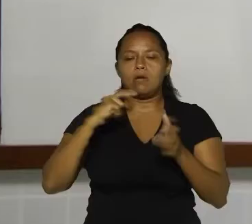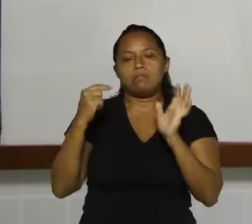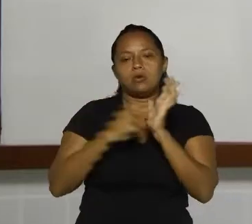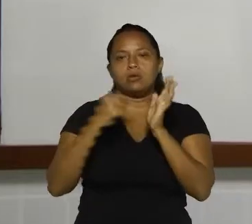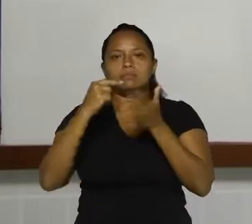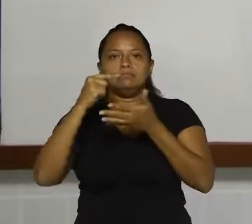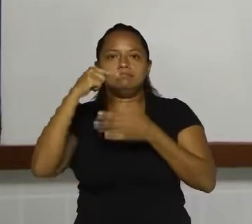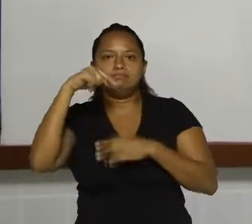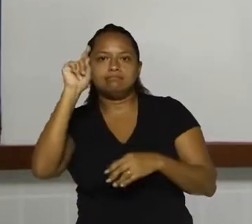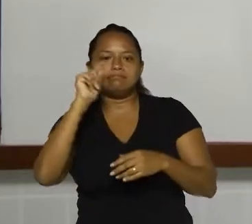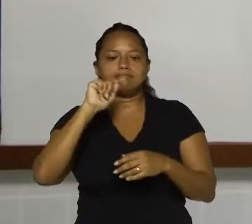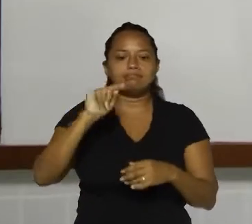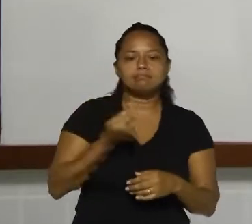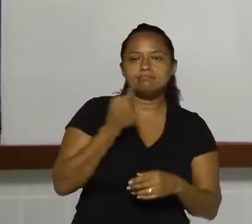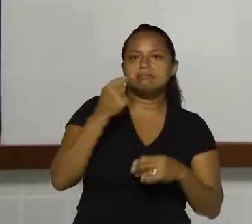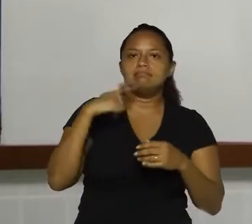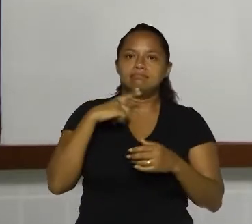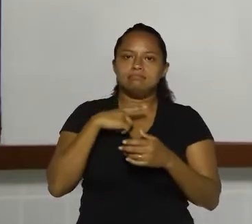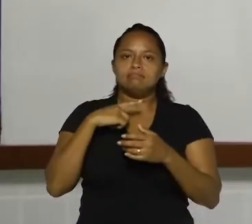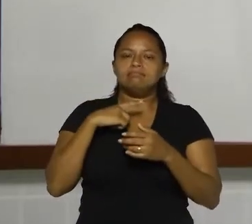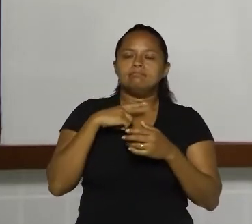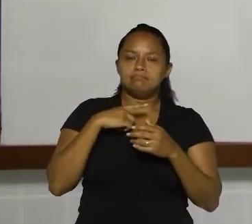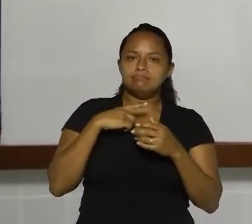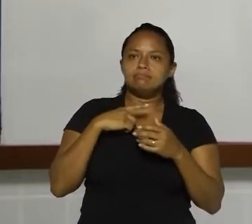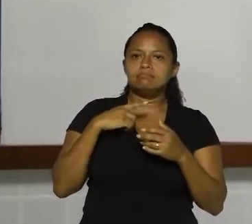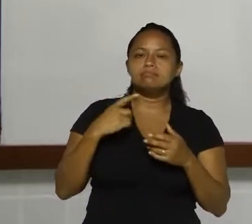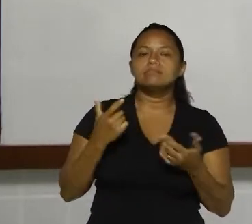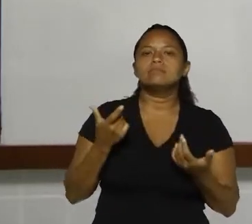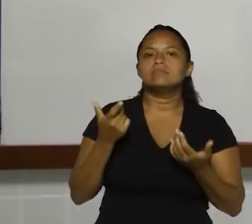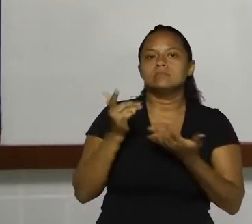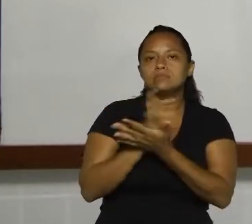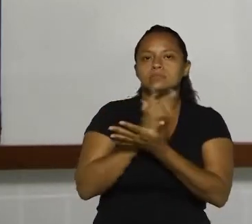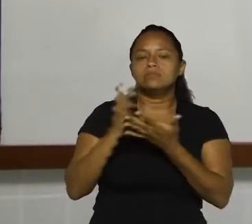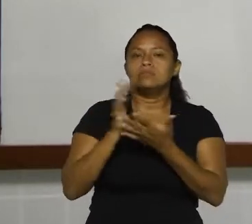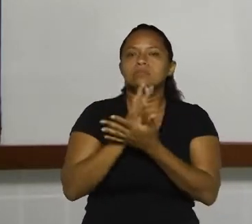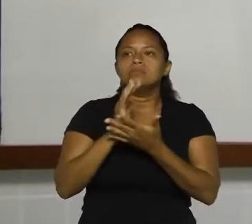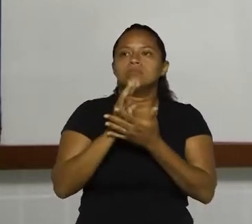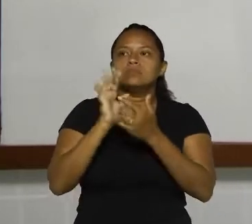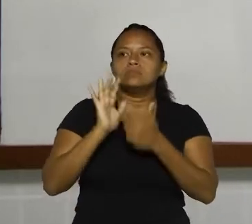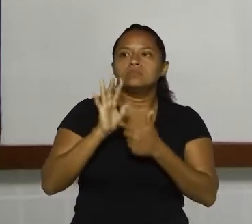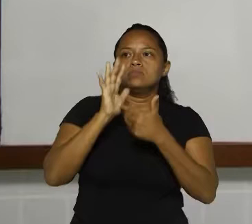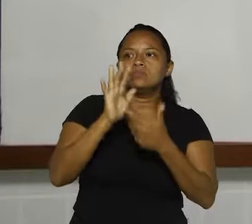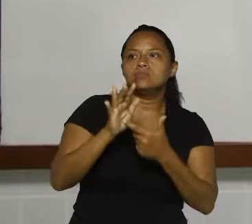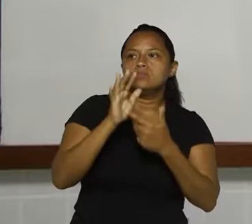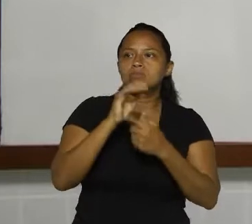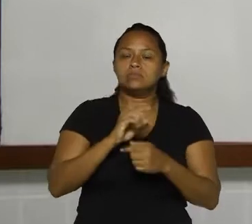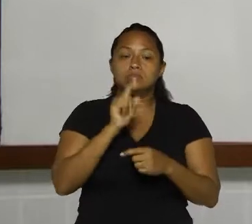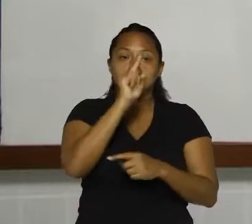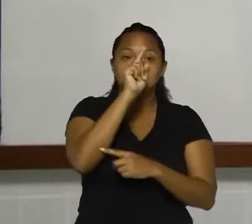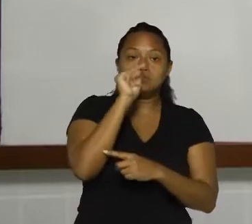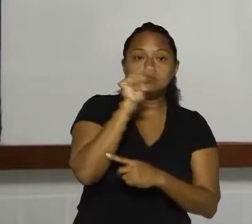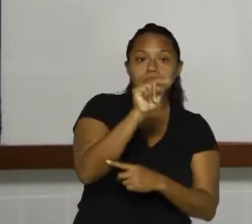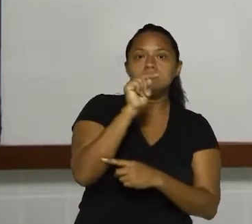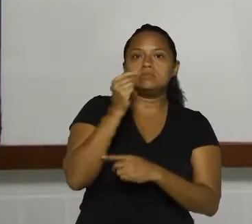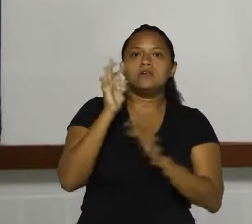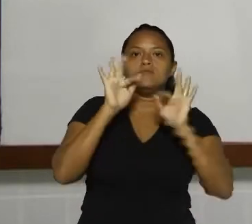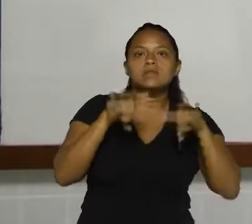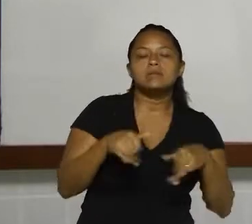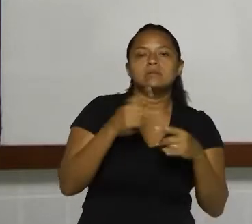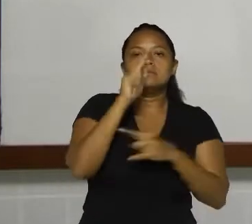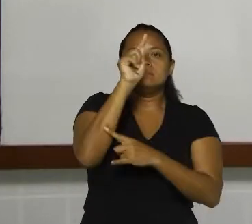Então, a frase na escrita vai ser finalizada com alguns sinais de pontuação. O ponto final finaliza,